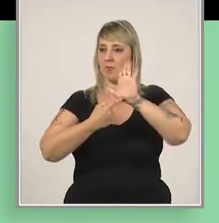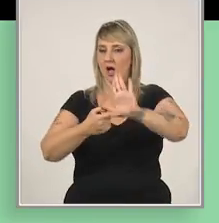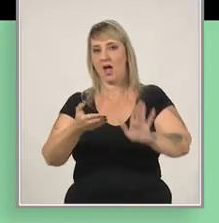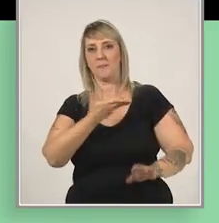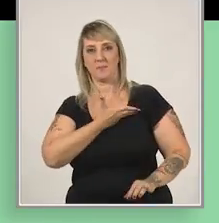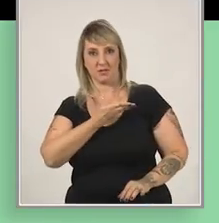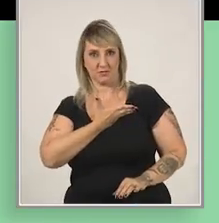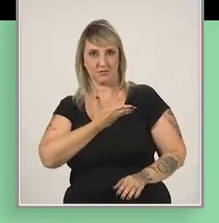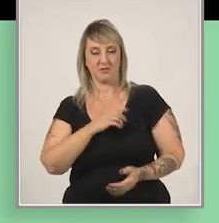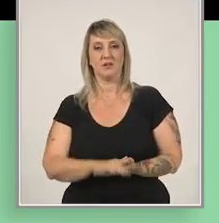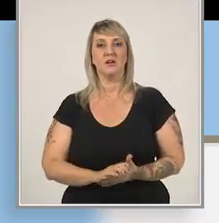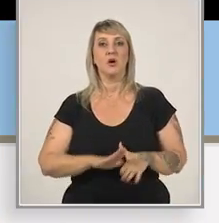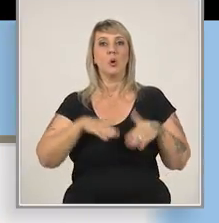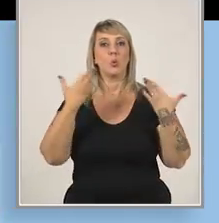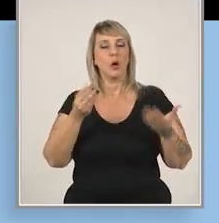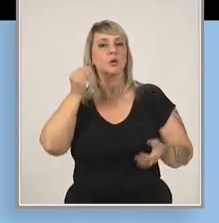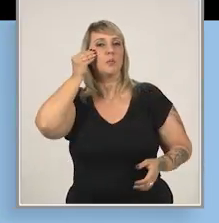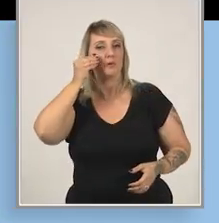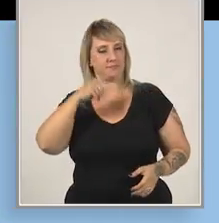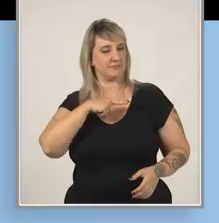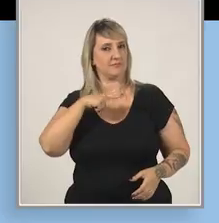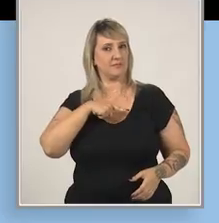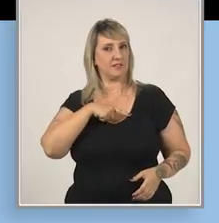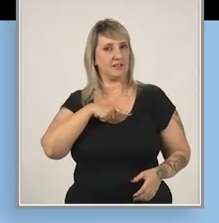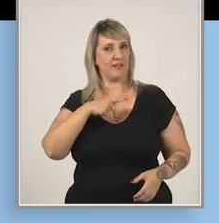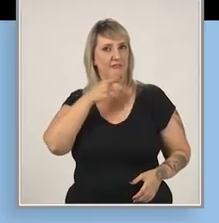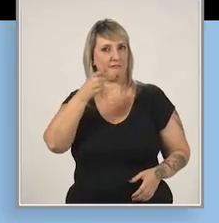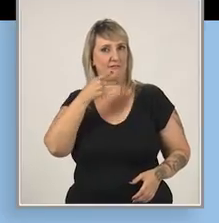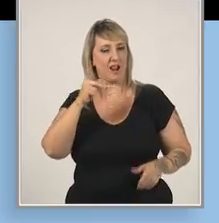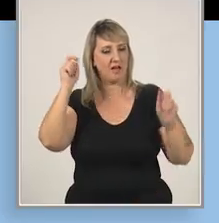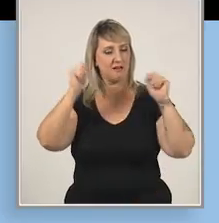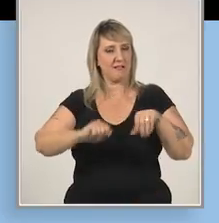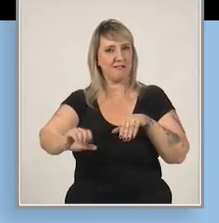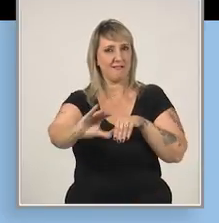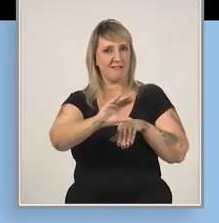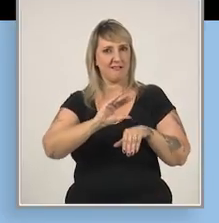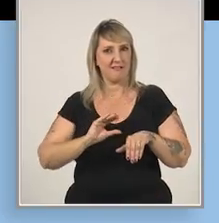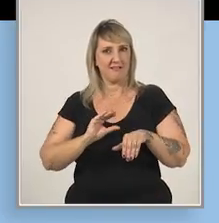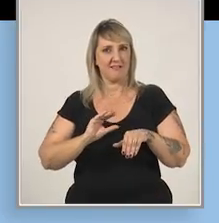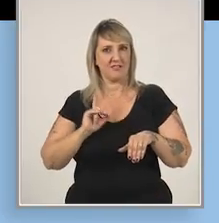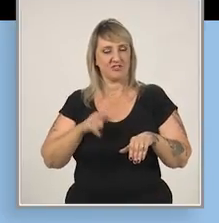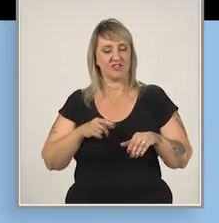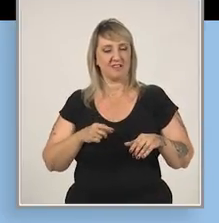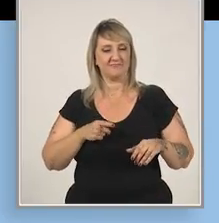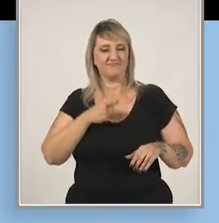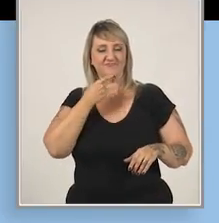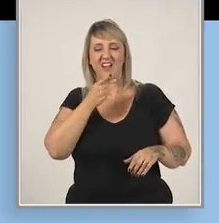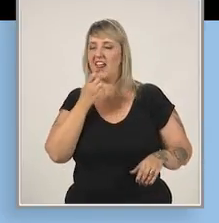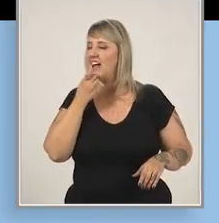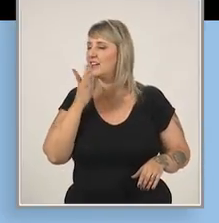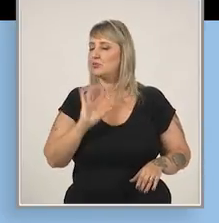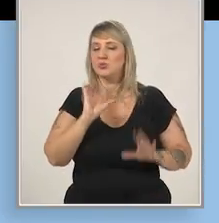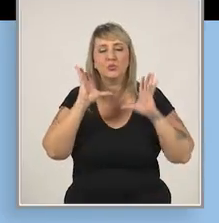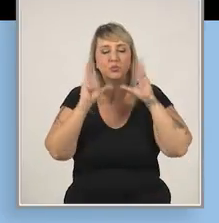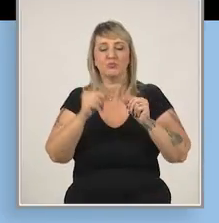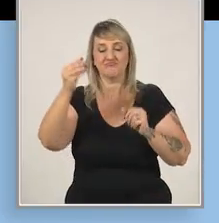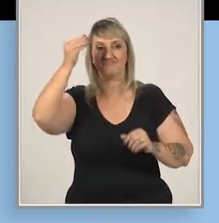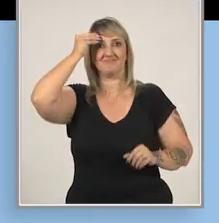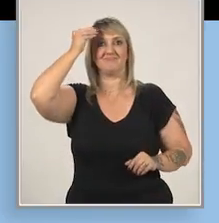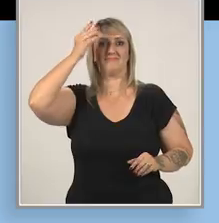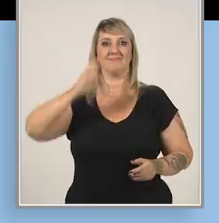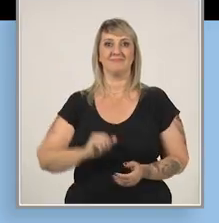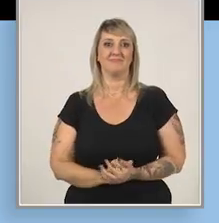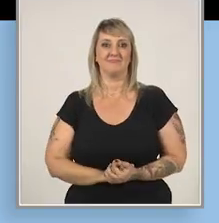Apresente para os amigos. Quando tiver a oportunidade de falar para um possível investidor, estará com o texto afiado na